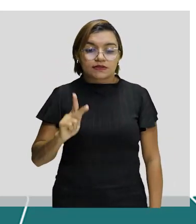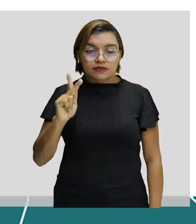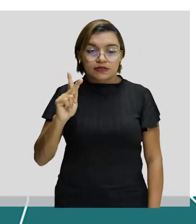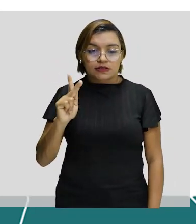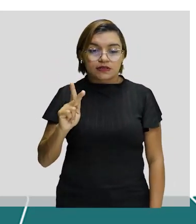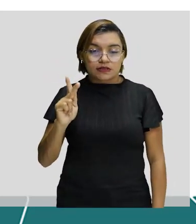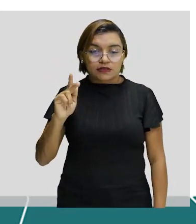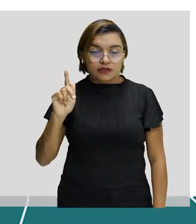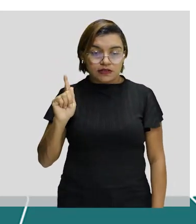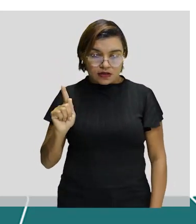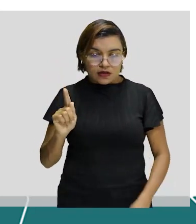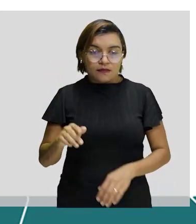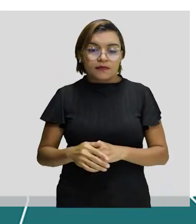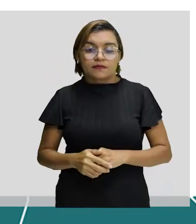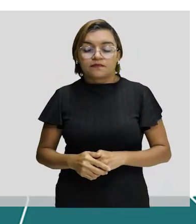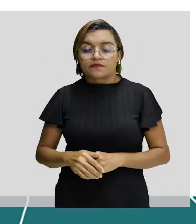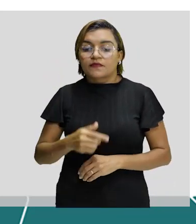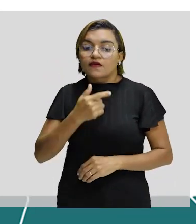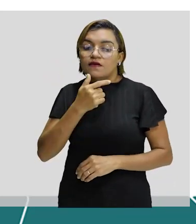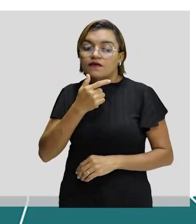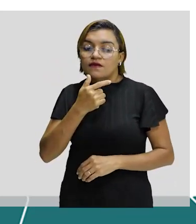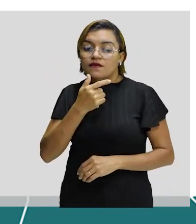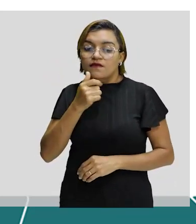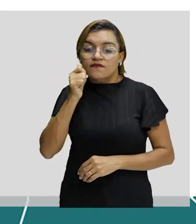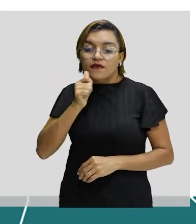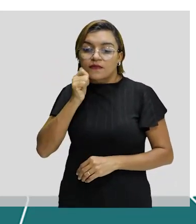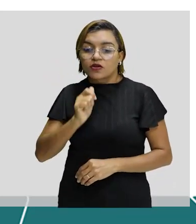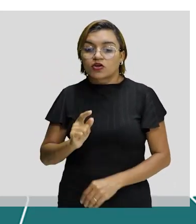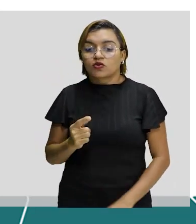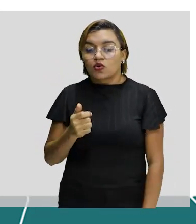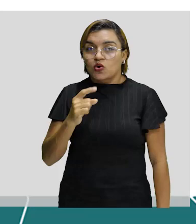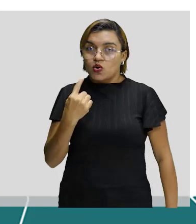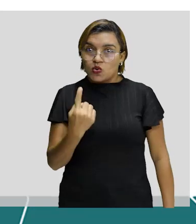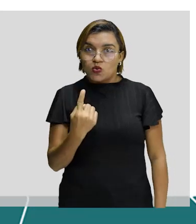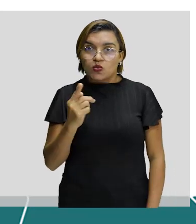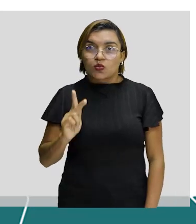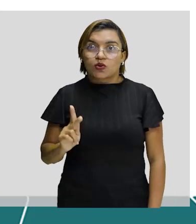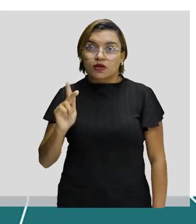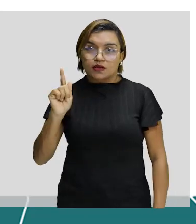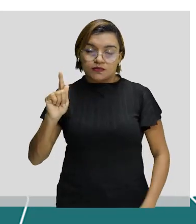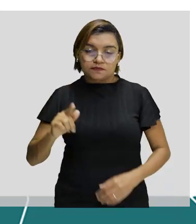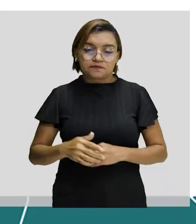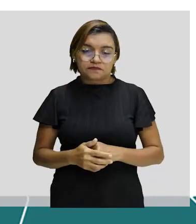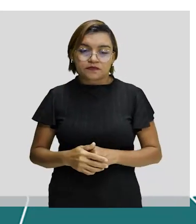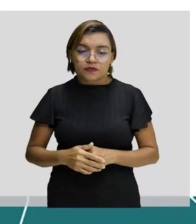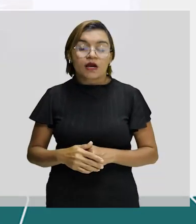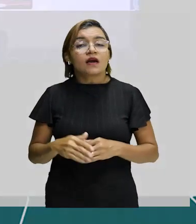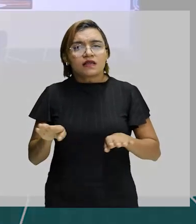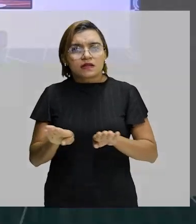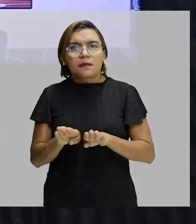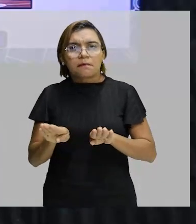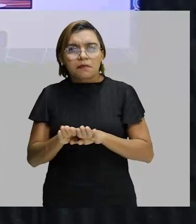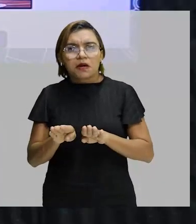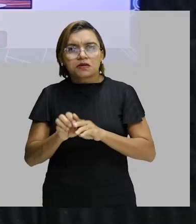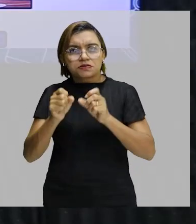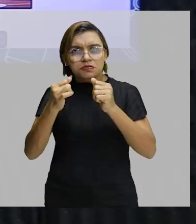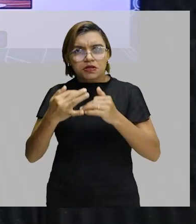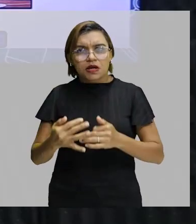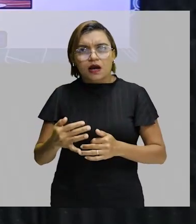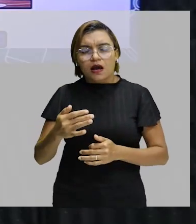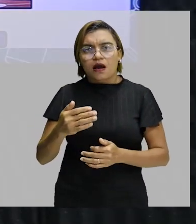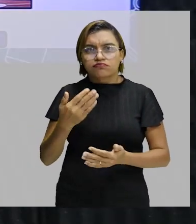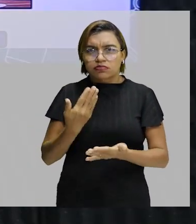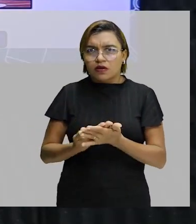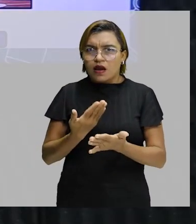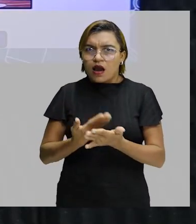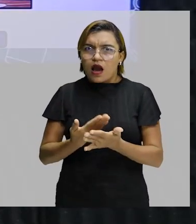O peso feminino, 1 kg com diâmetro de 18 cm. A gente vai chegar em uma aula também de esportes adaptados, vou falar